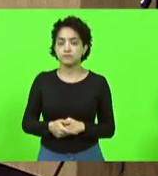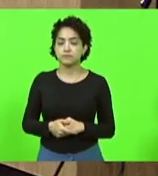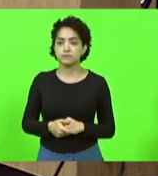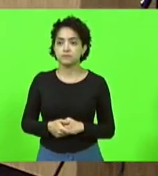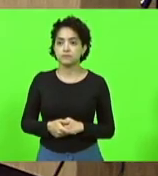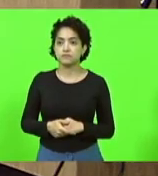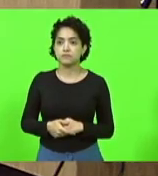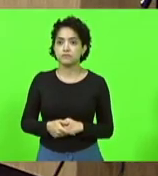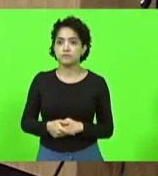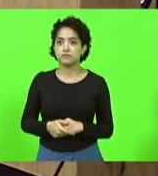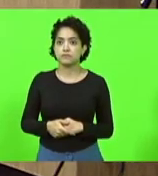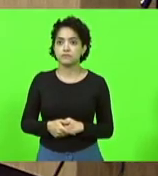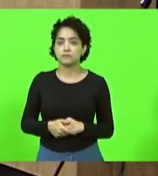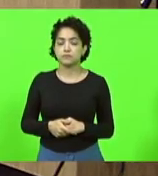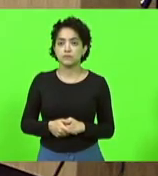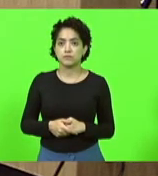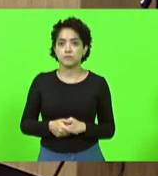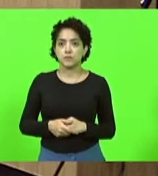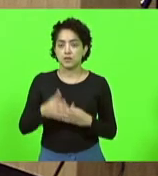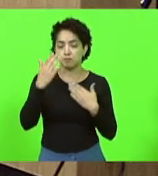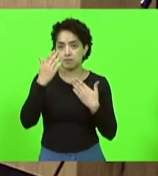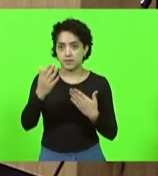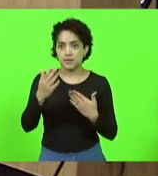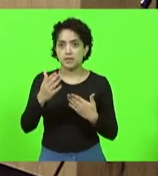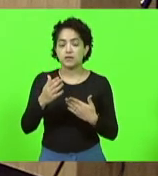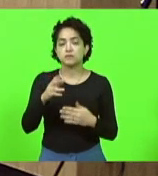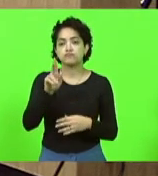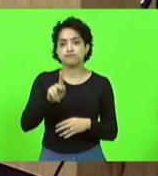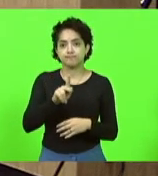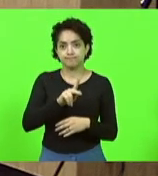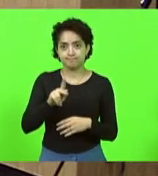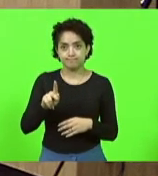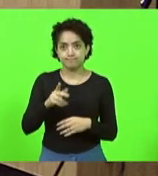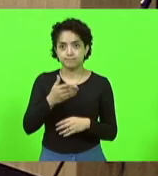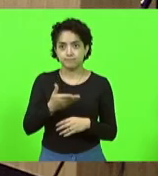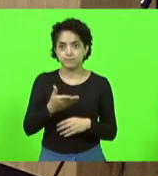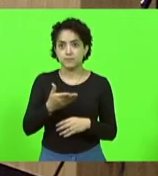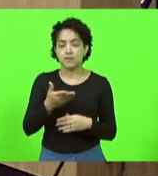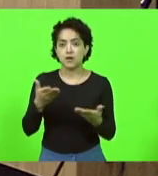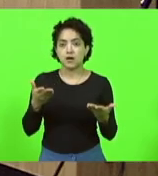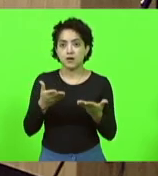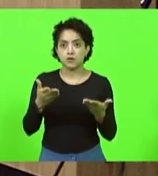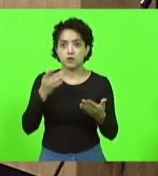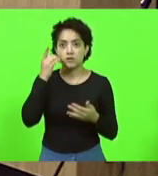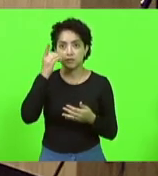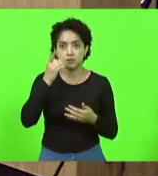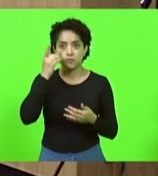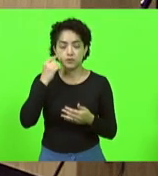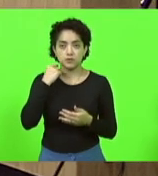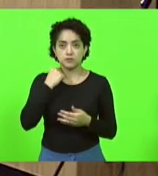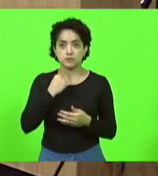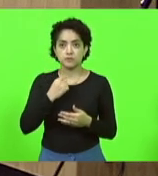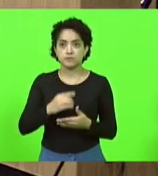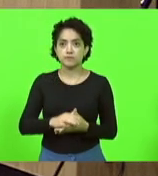Obrigado, deputado padre Pedro Baldeceira. Deputado Silvio Dreve, que quer fazer uso da palavra.